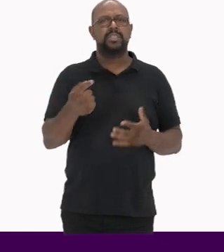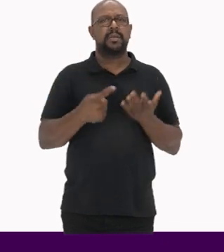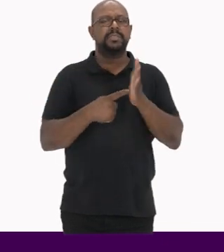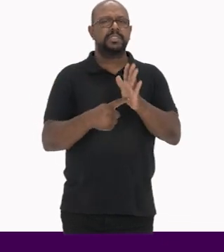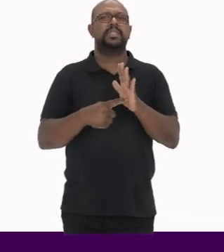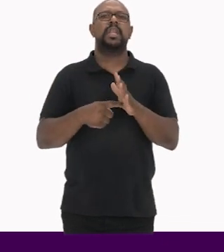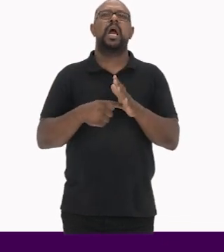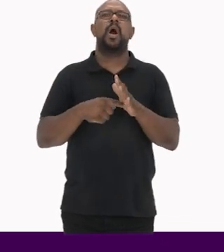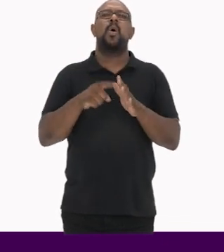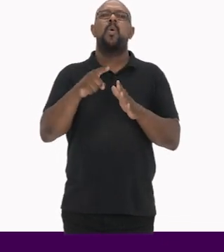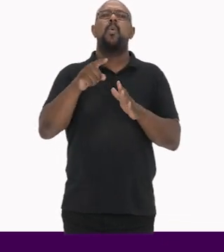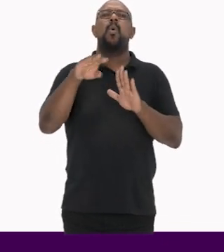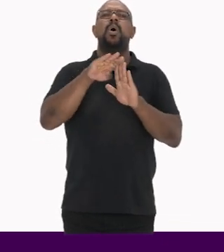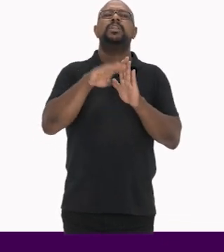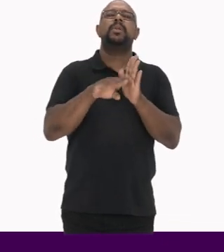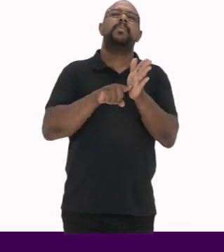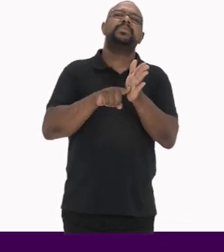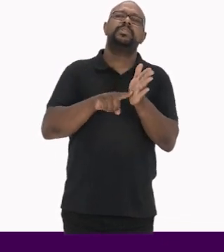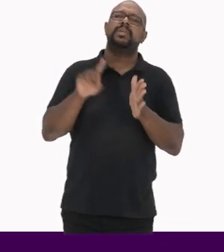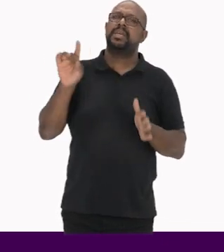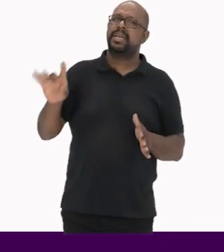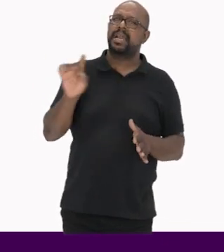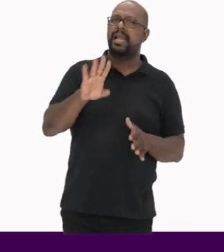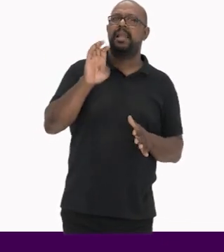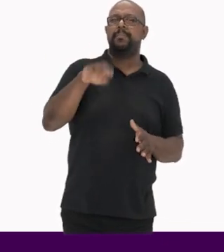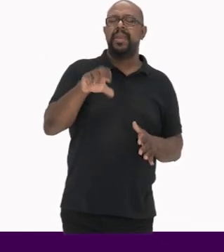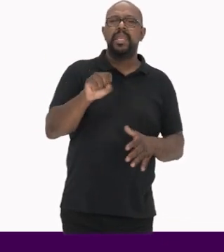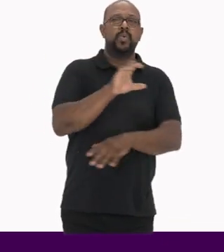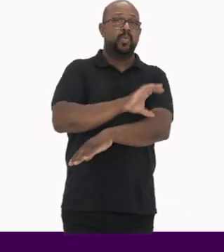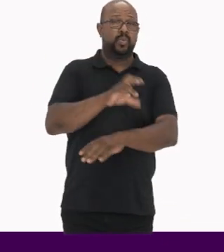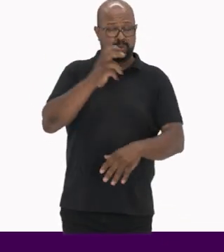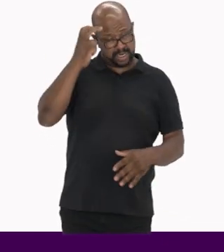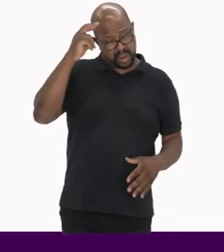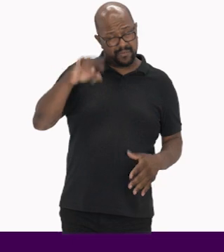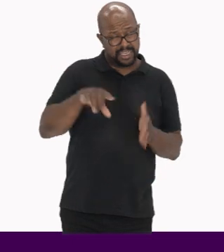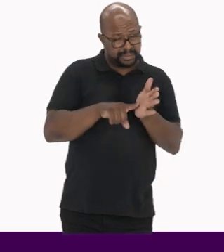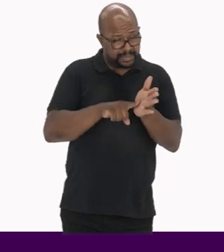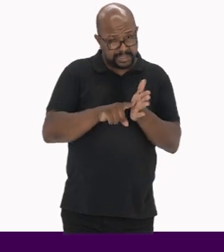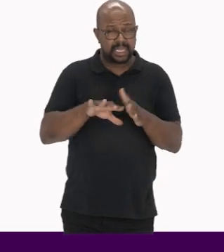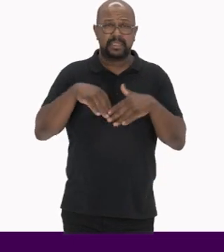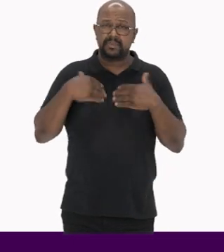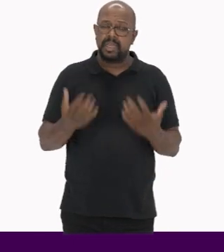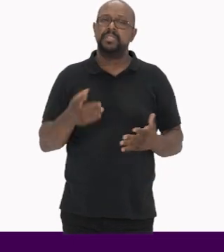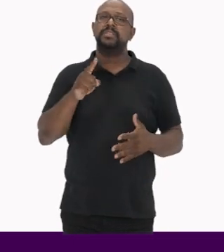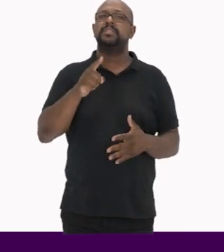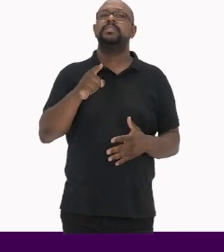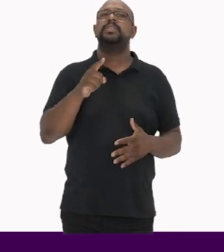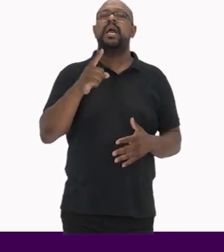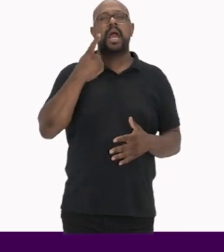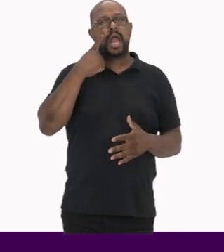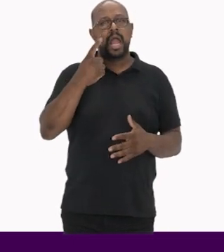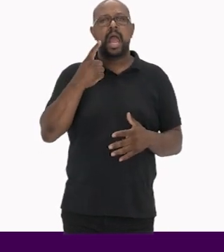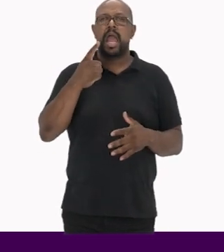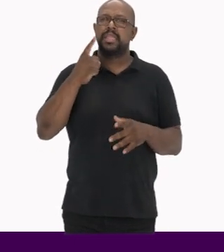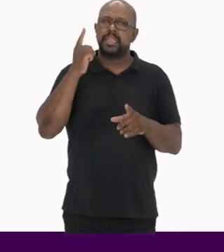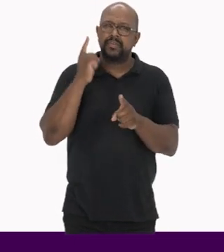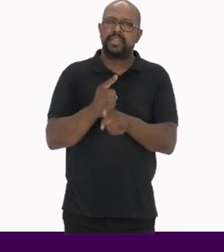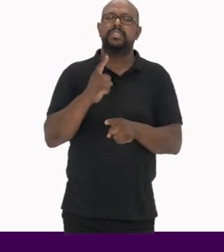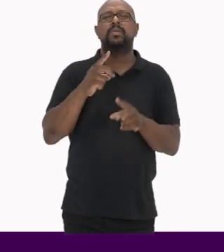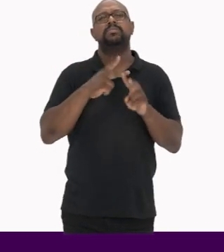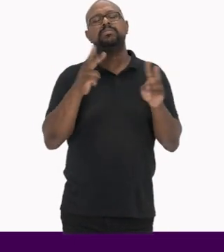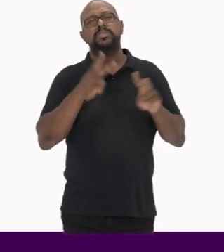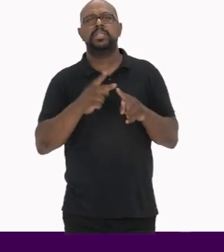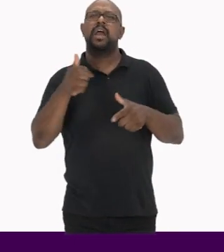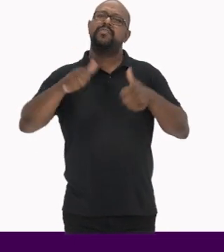apresentam roteiros para pesquisa Onde cada bem cultural vai ser pesquisado através da identificação, descrição,